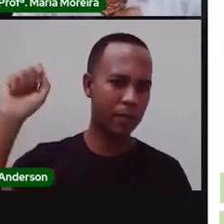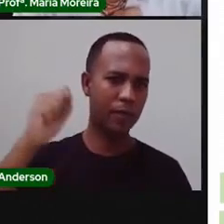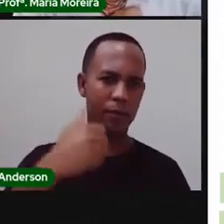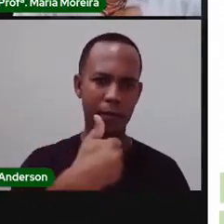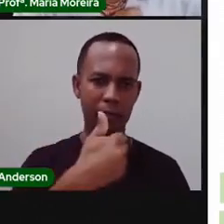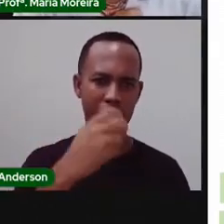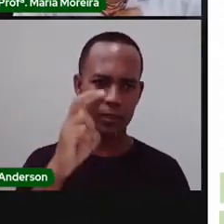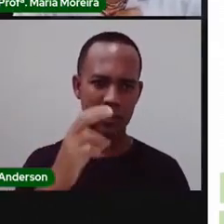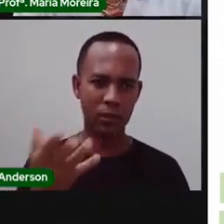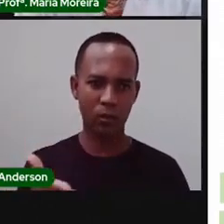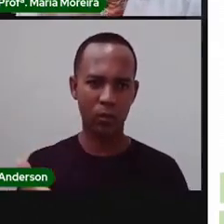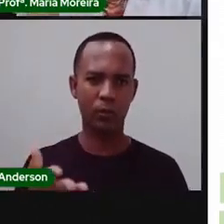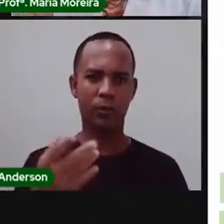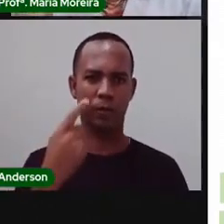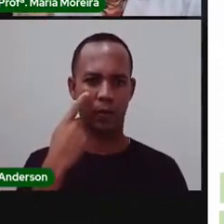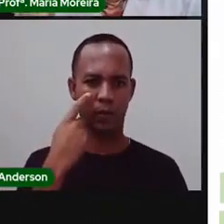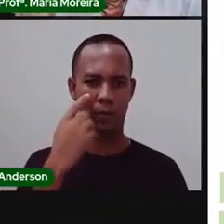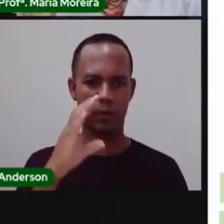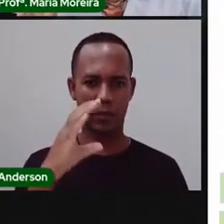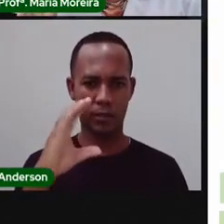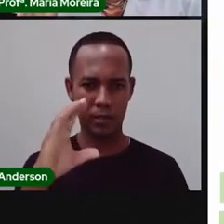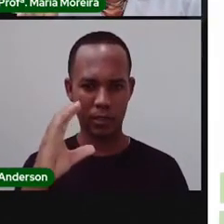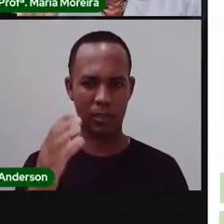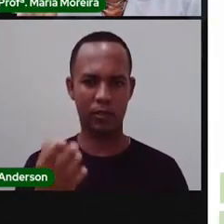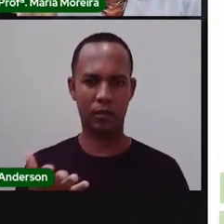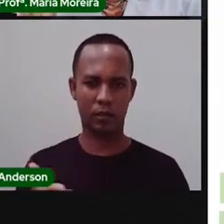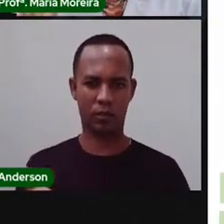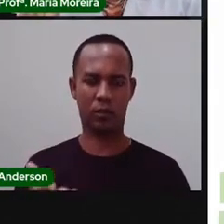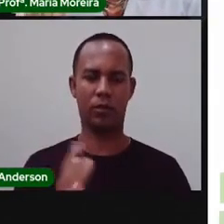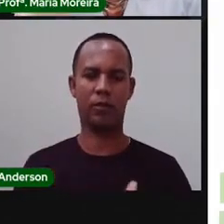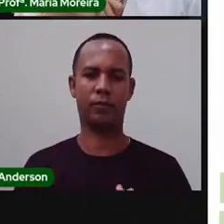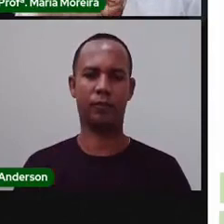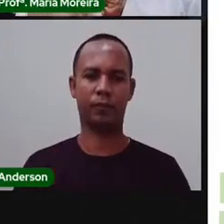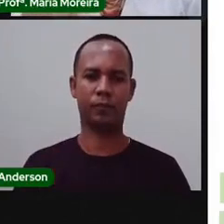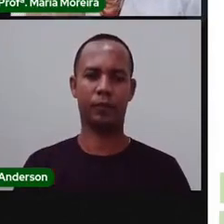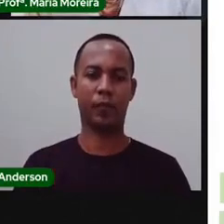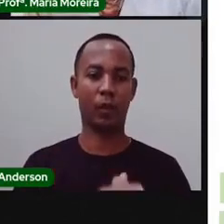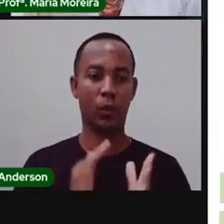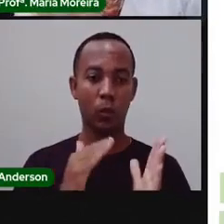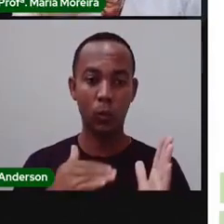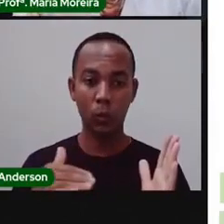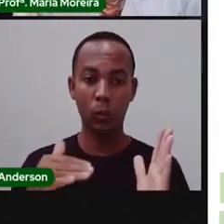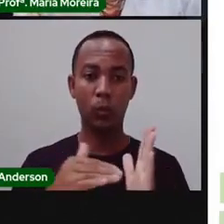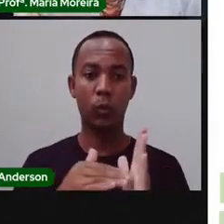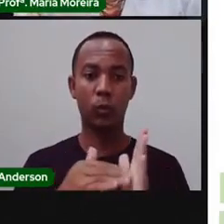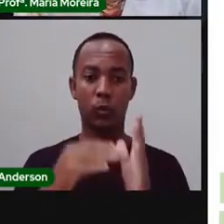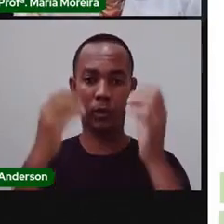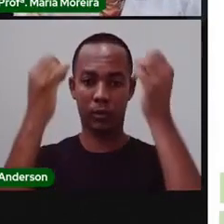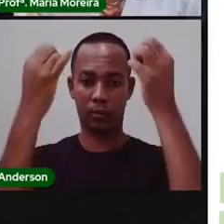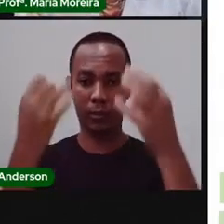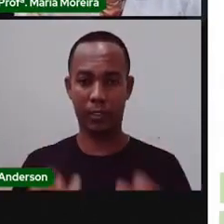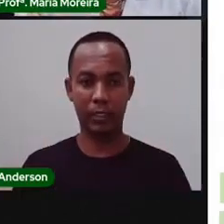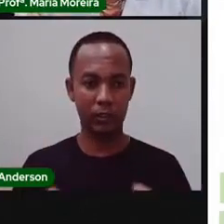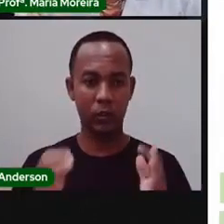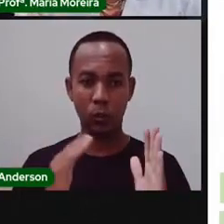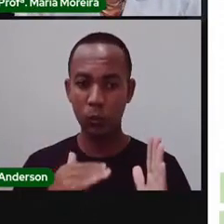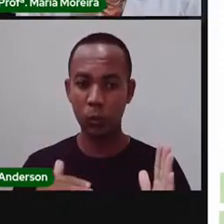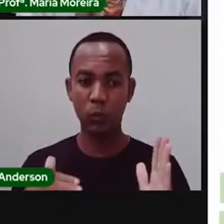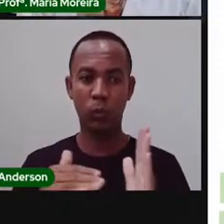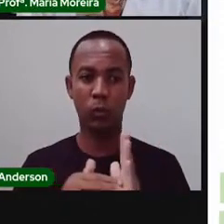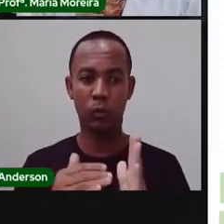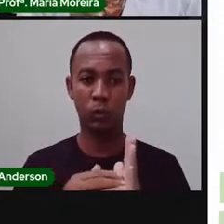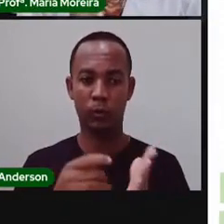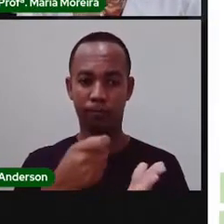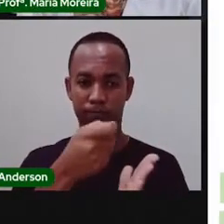matem mais que ciências da natureza. Estão anotando tudo aí no caderno de vocês? Tudo explicadinho, todas as explicações que a Pró Maria está passando?